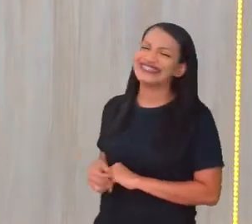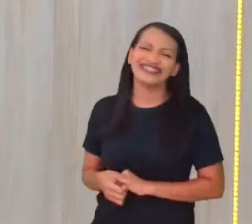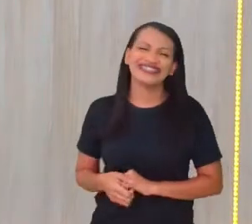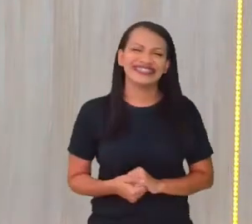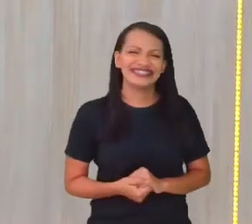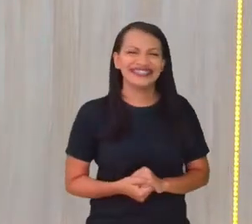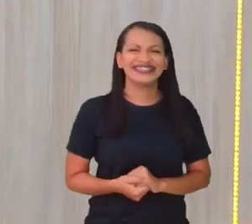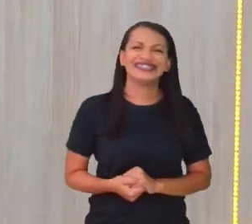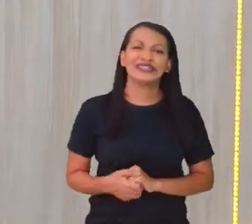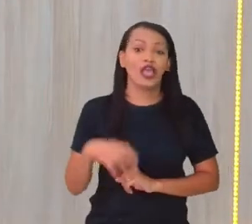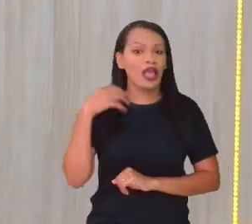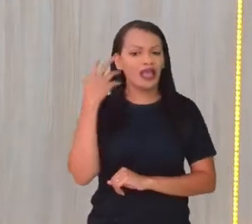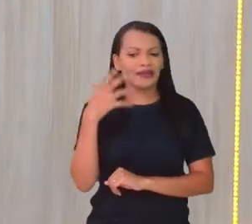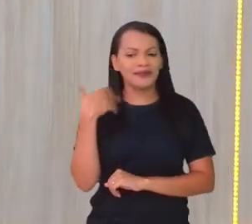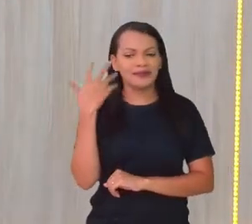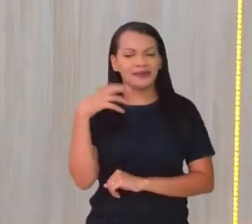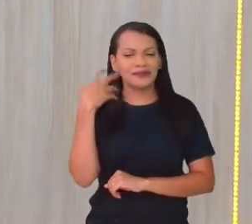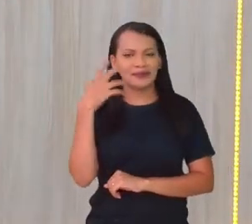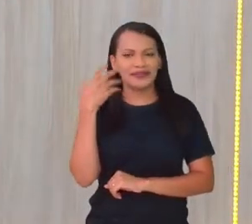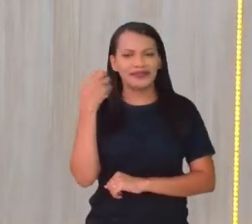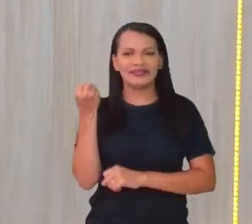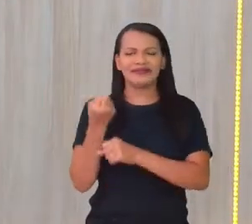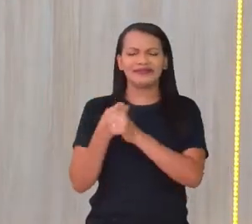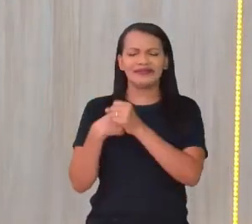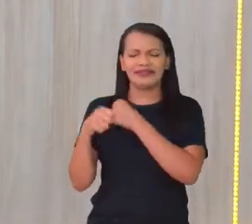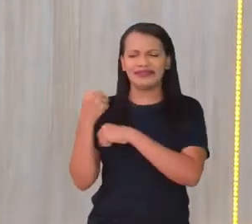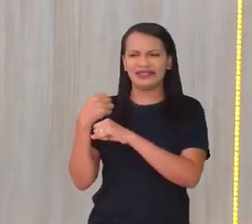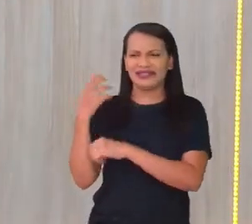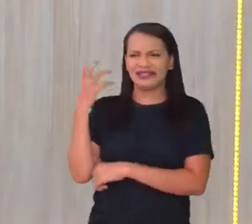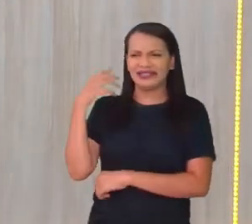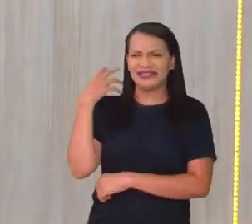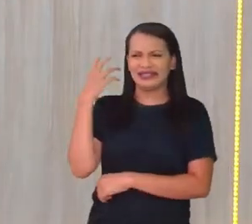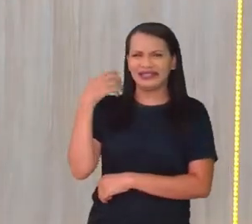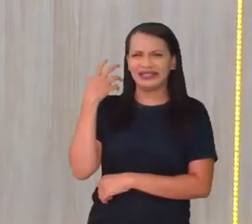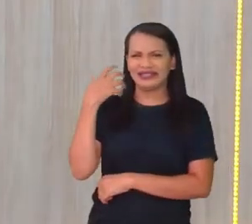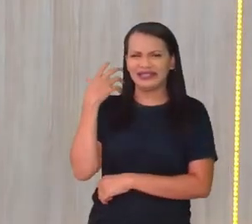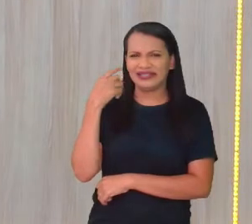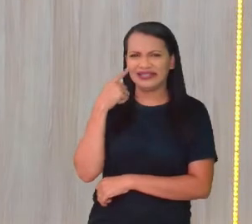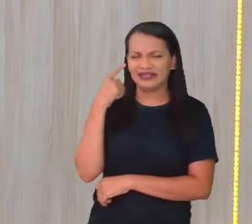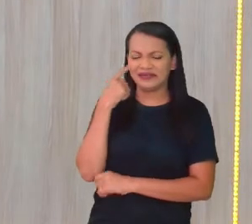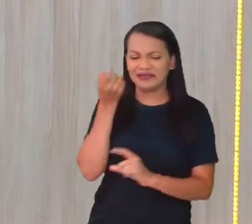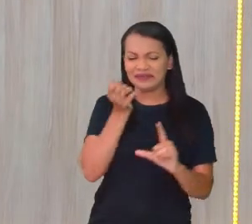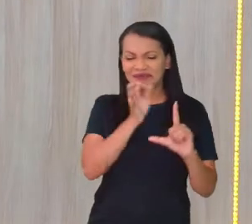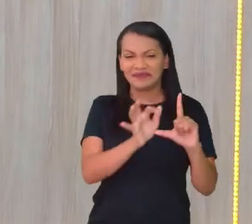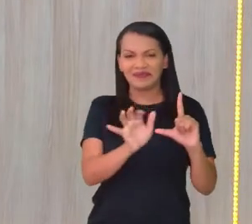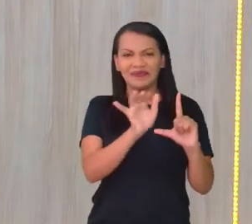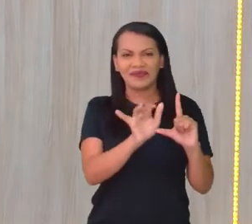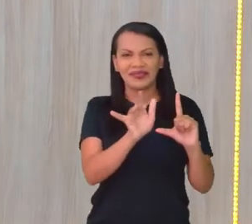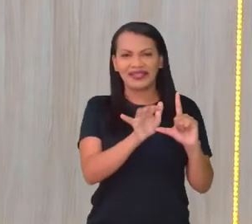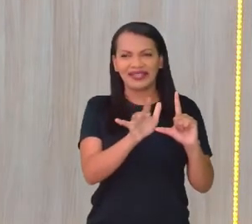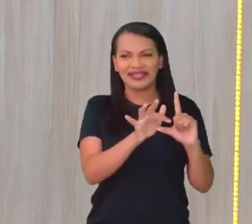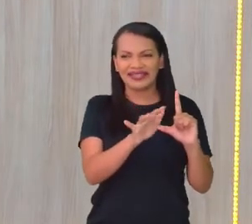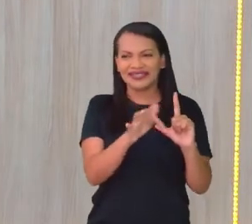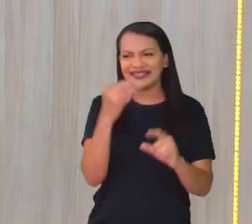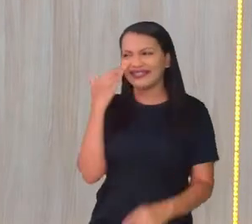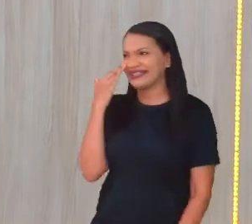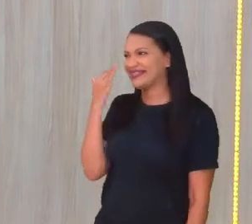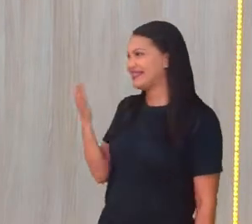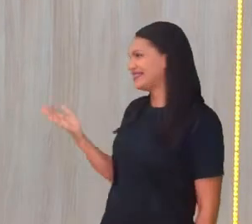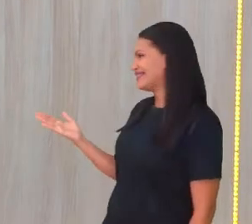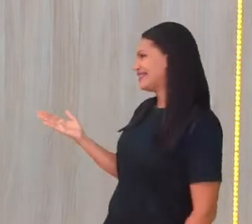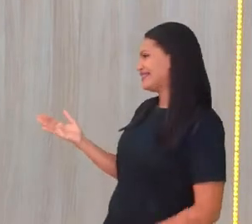Das antigas, essa me juniu. Só a gente conhece, viu? Pra chegar no QR Code, ó. Ó, ó, aqui, ó. Maravilhosamente.